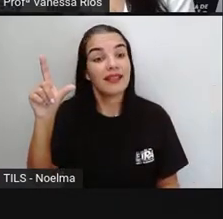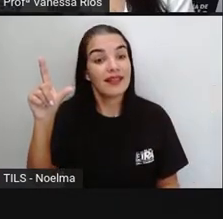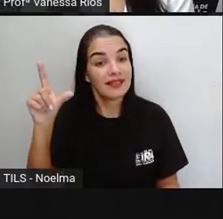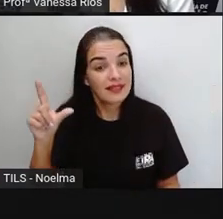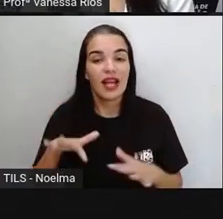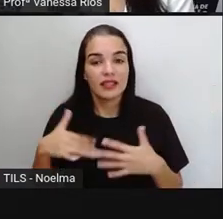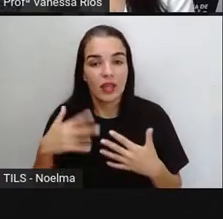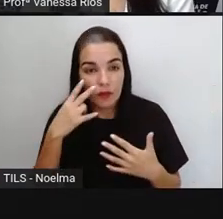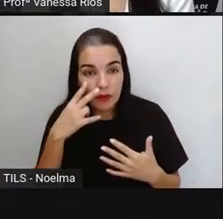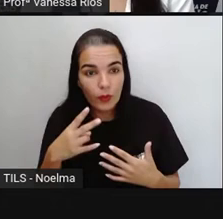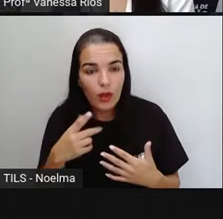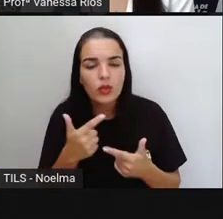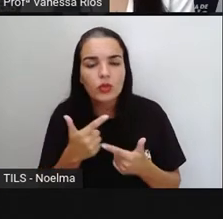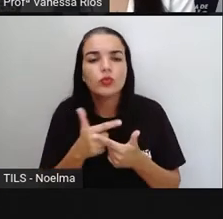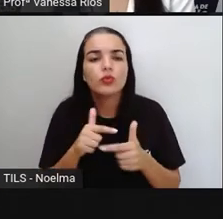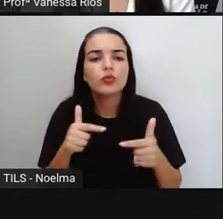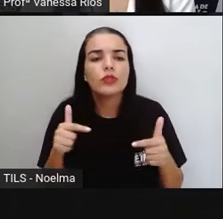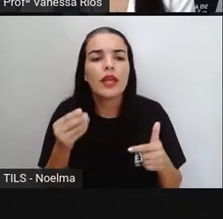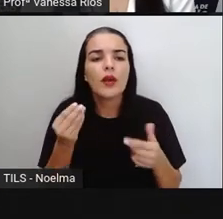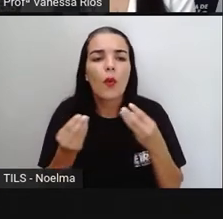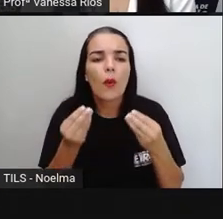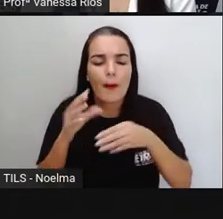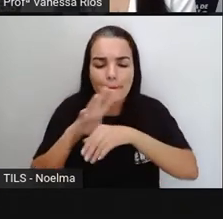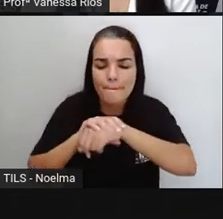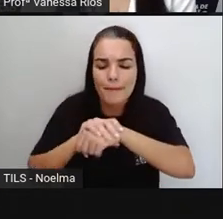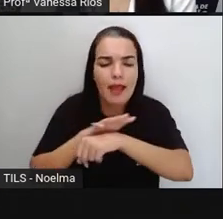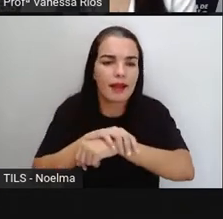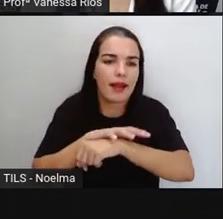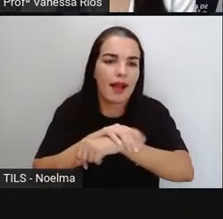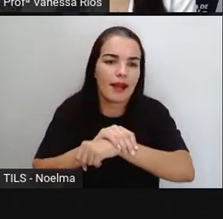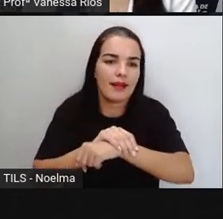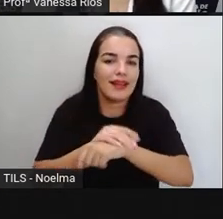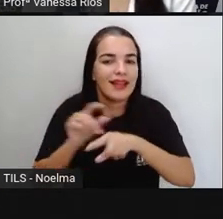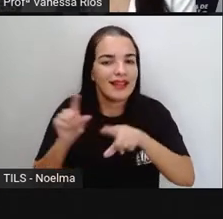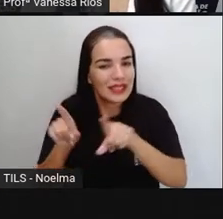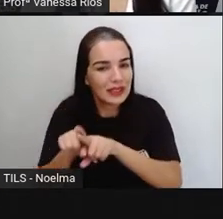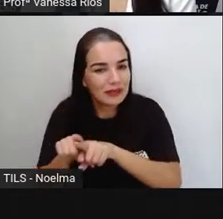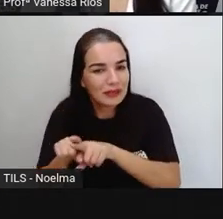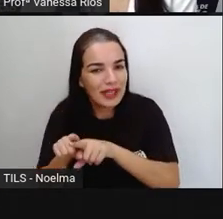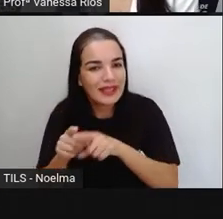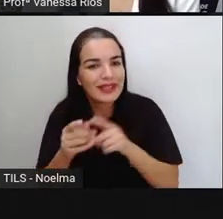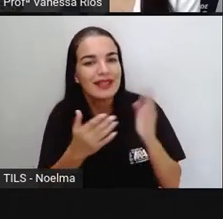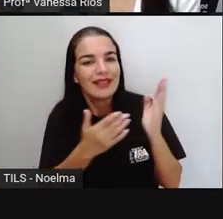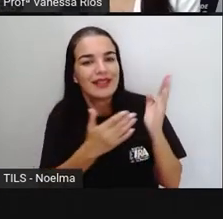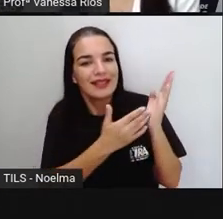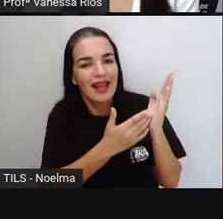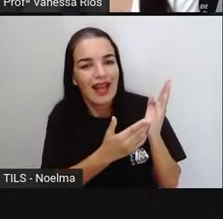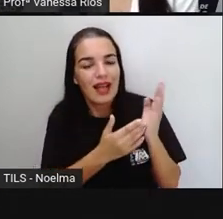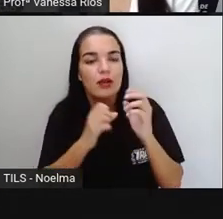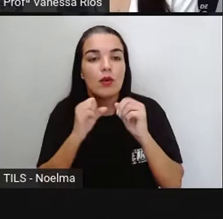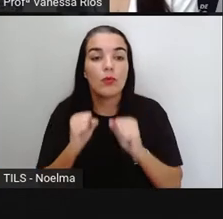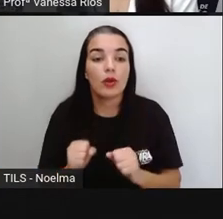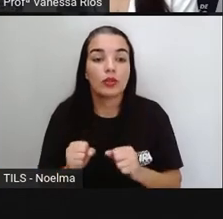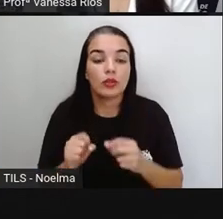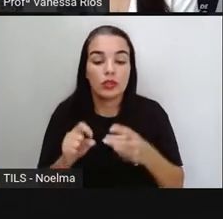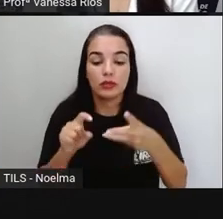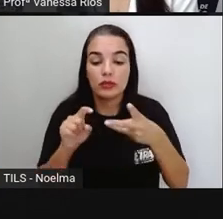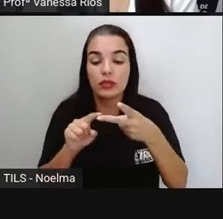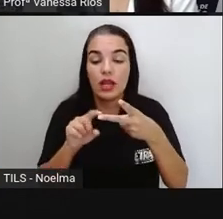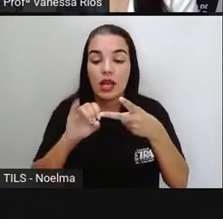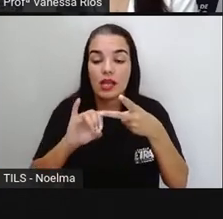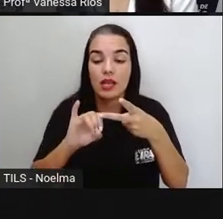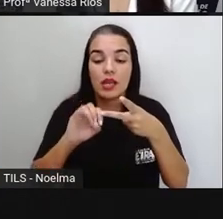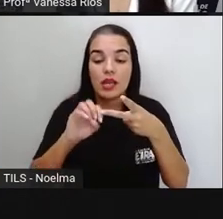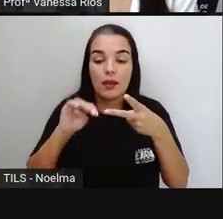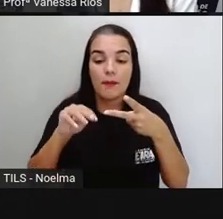dos bens imateriais entram também as brincadeiras. Porque as brincadeiras, né? Elas existem aí como